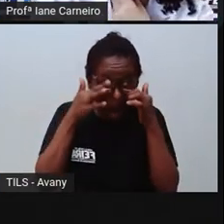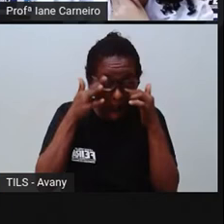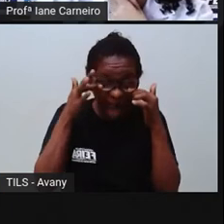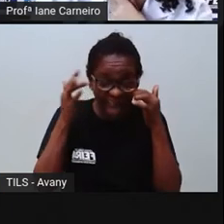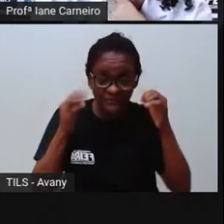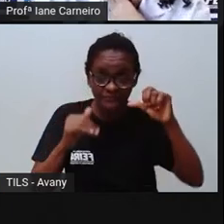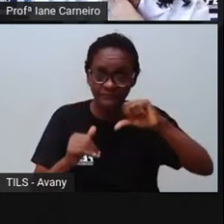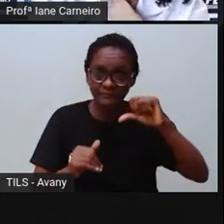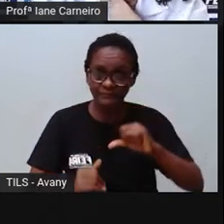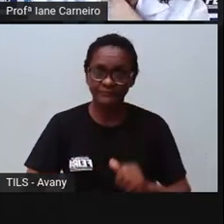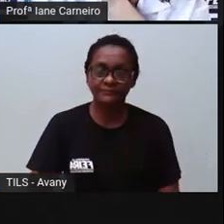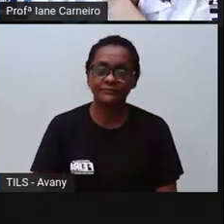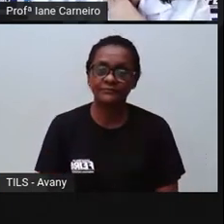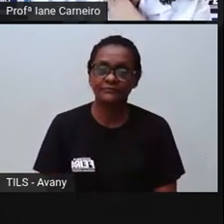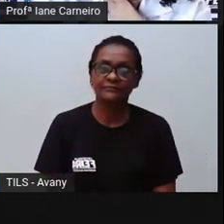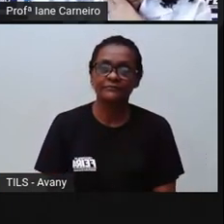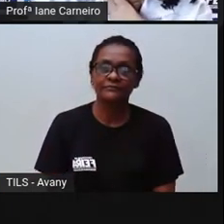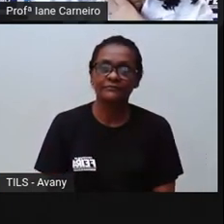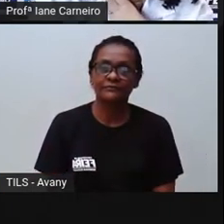esses produtos que a Pró colocou aqui,